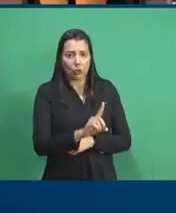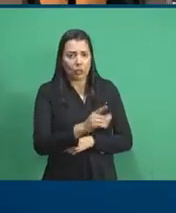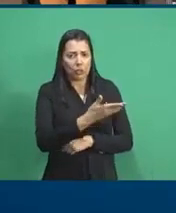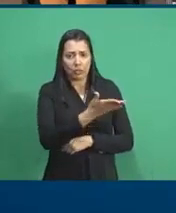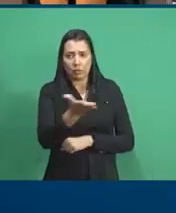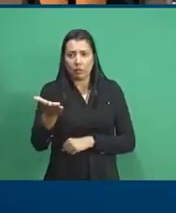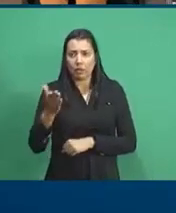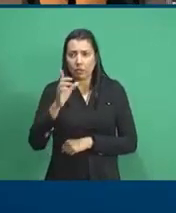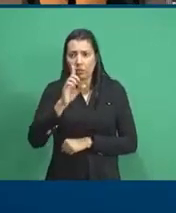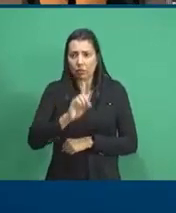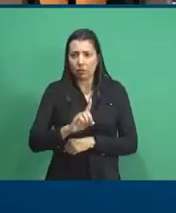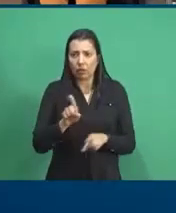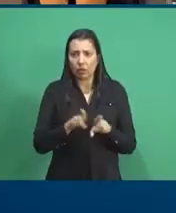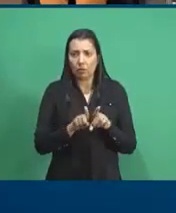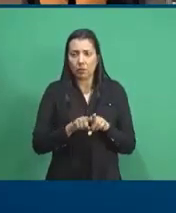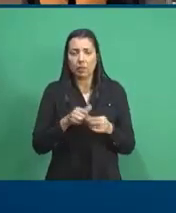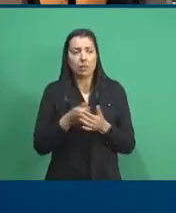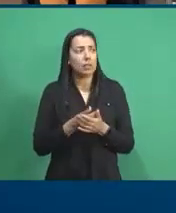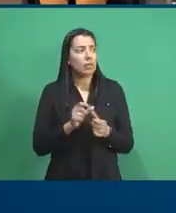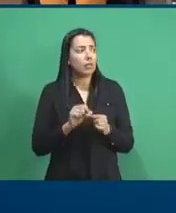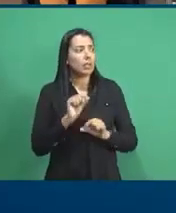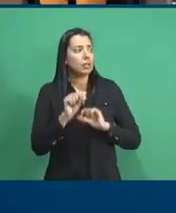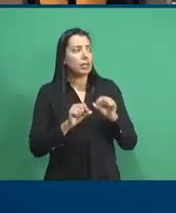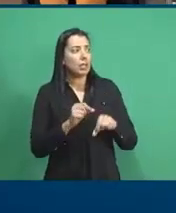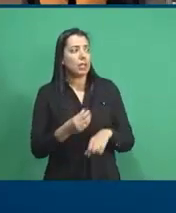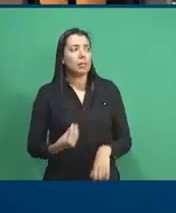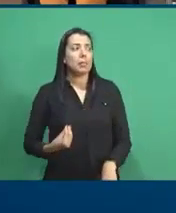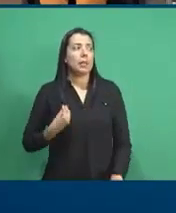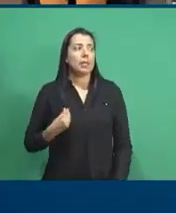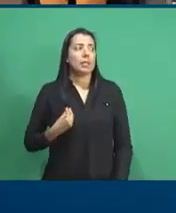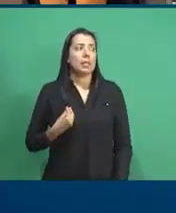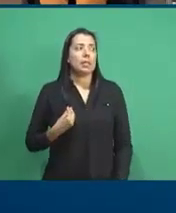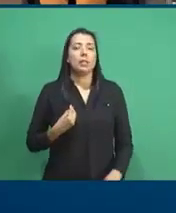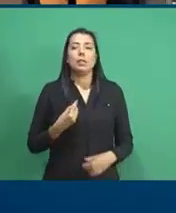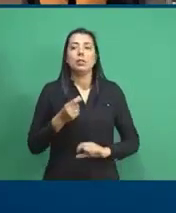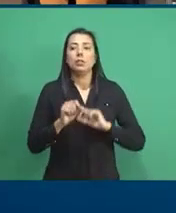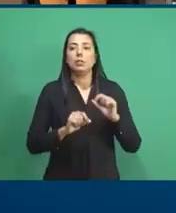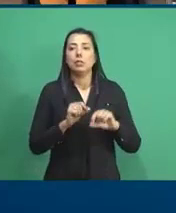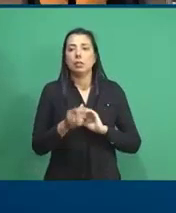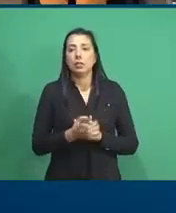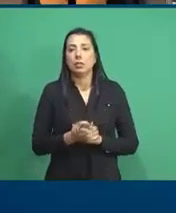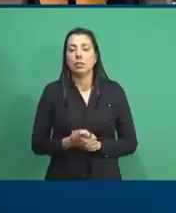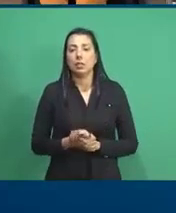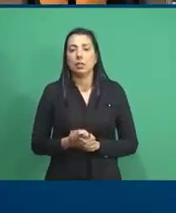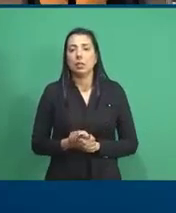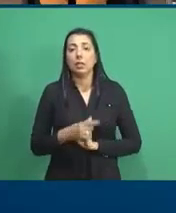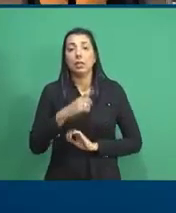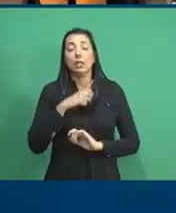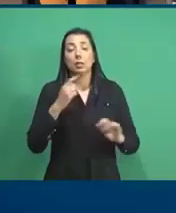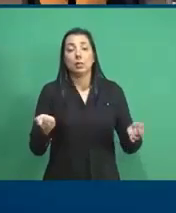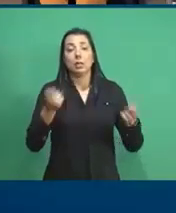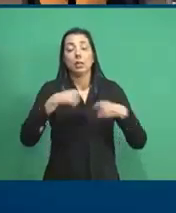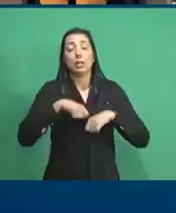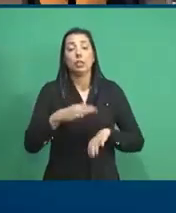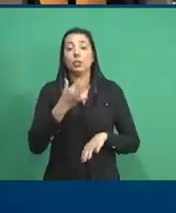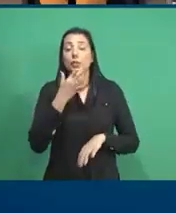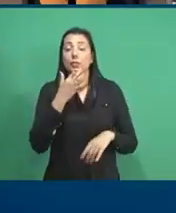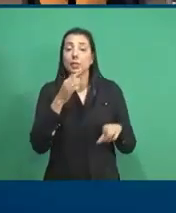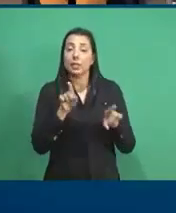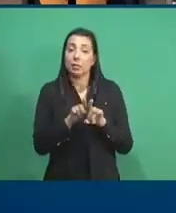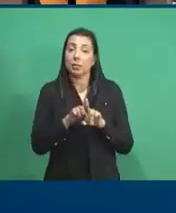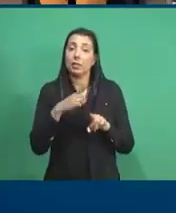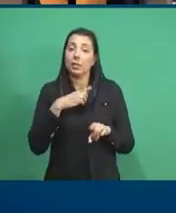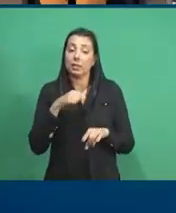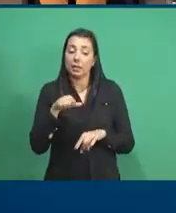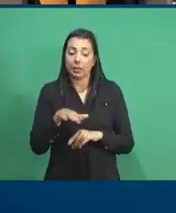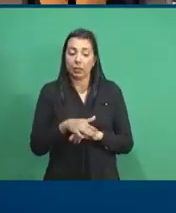parte dos diretores das UPs, estiveram presentes lá e tiveram a possibilidade de conhecer um pouco. Então, nós temos